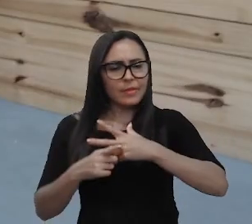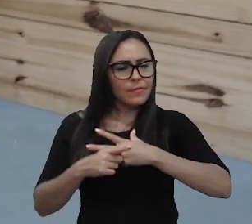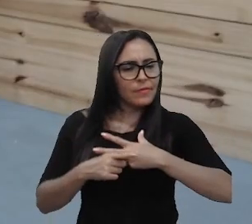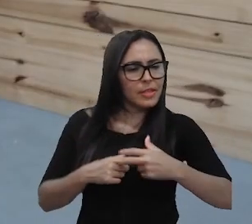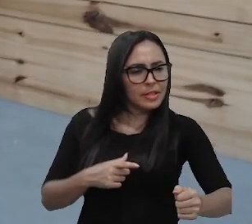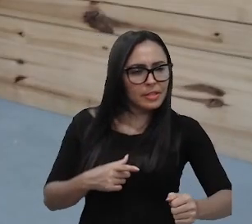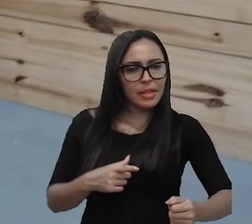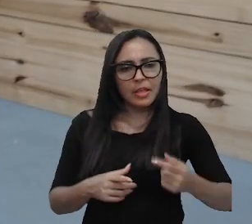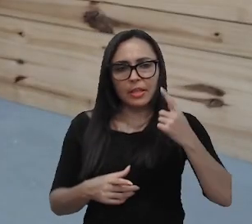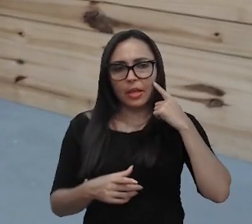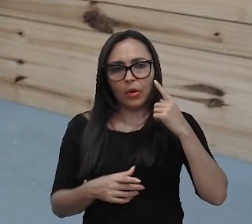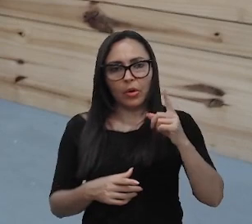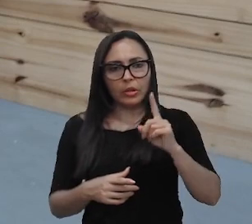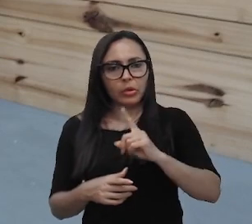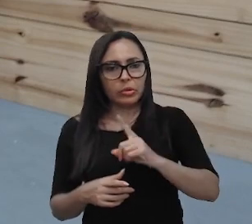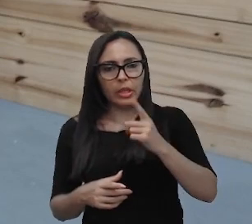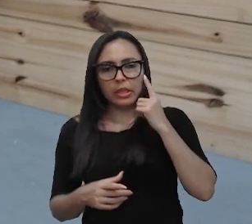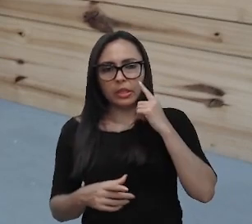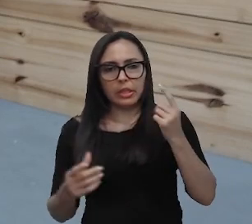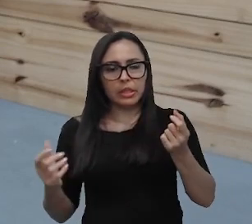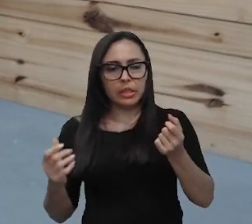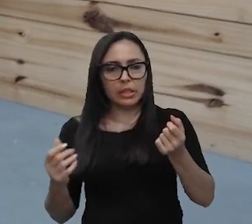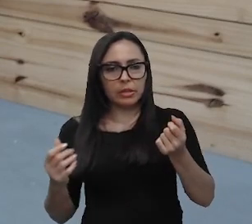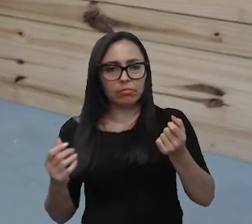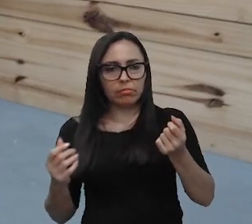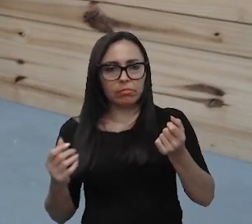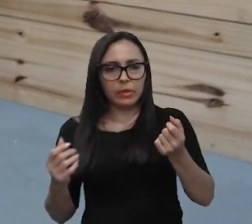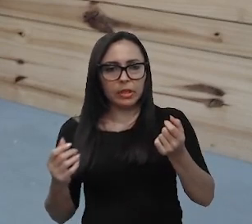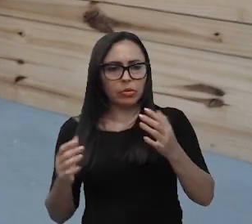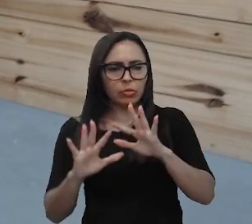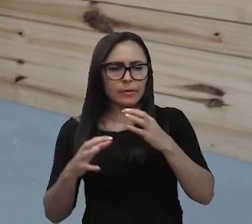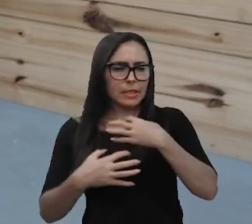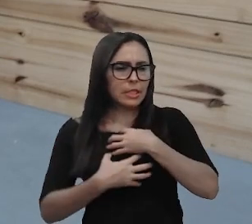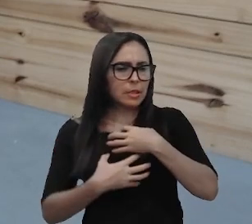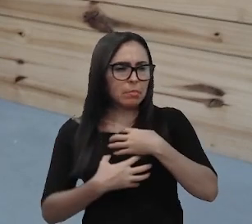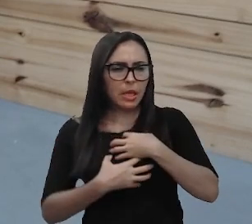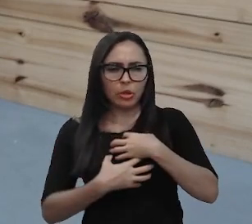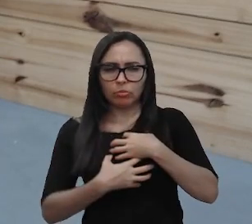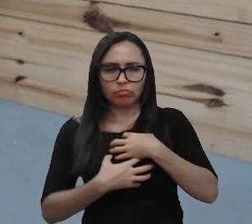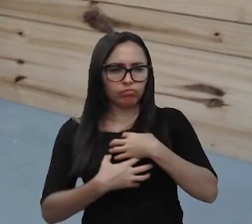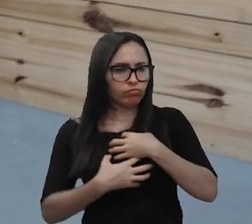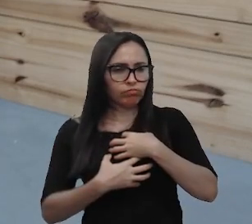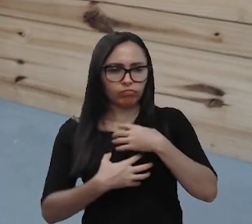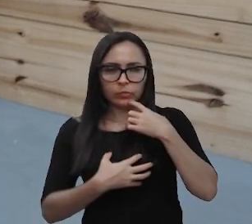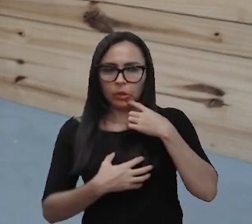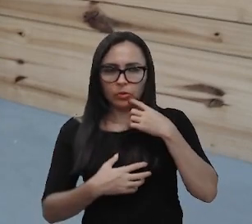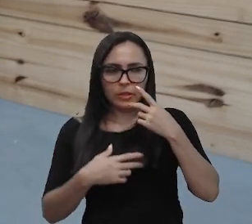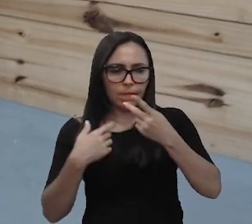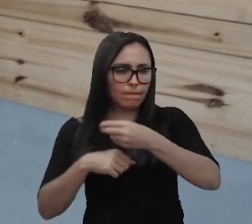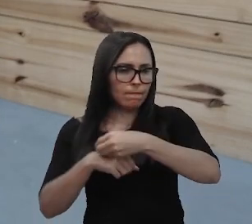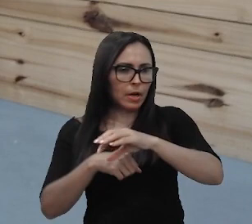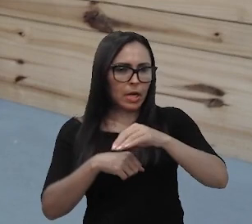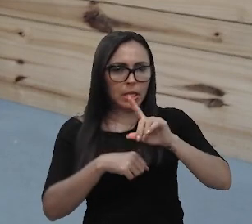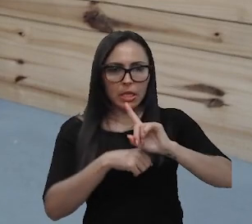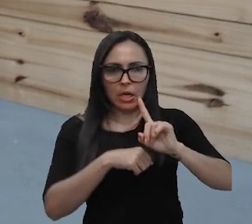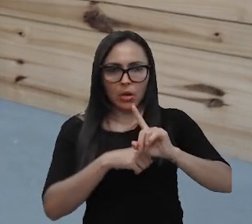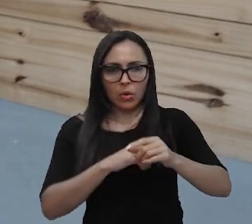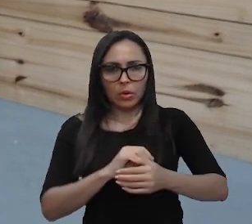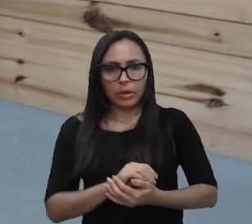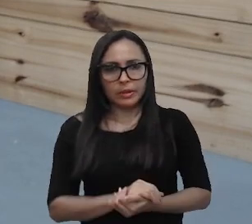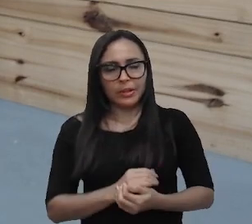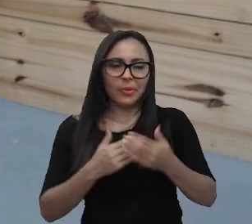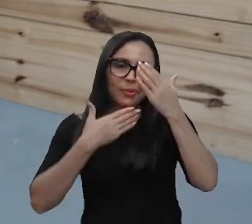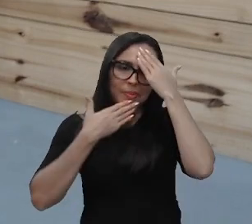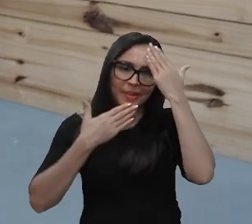não, não tem que descrever sentimentos, nem sensações, mas sim ações. Muito